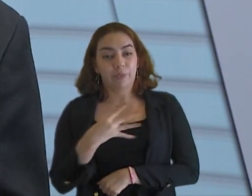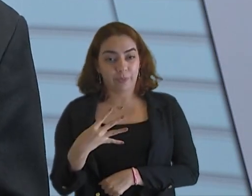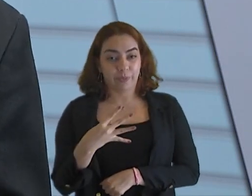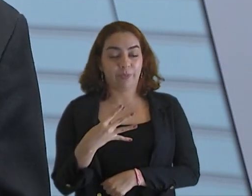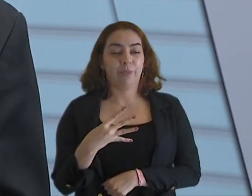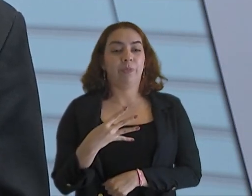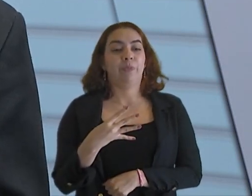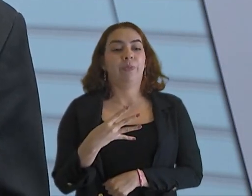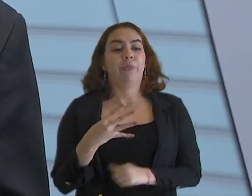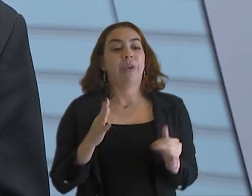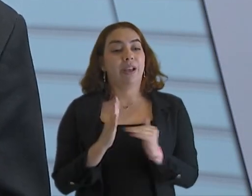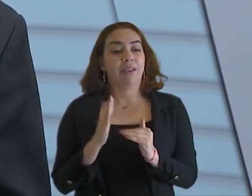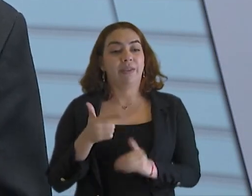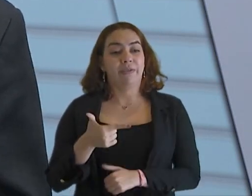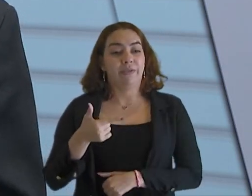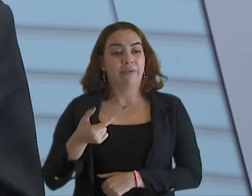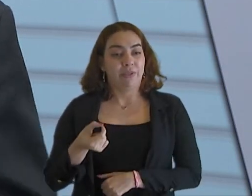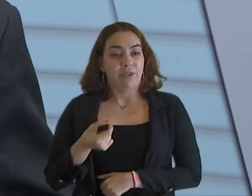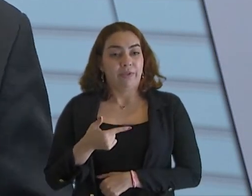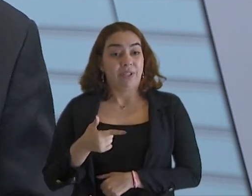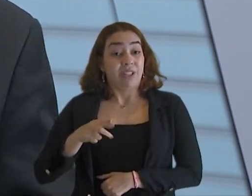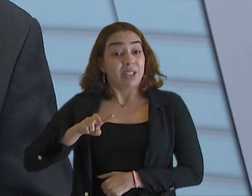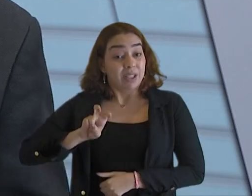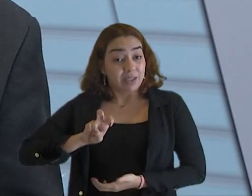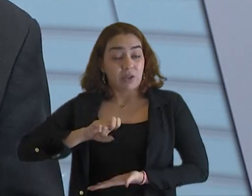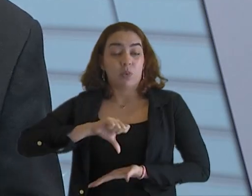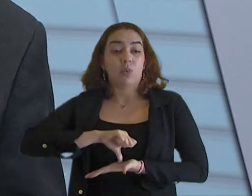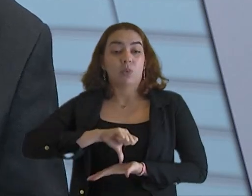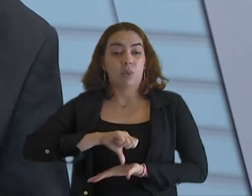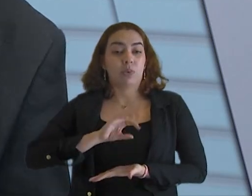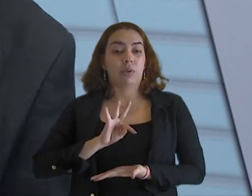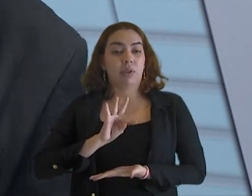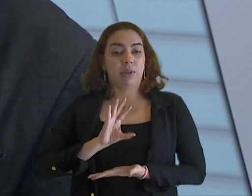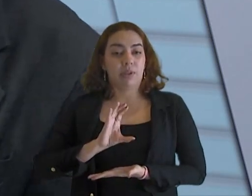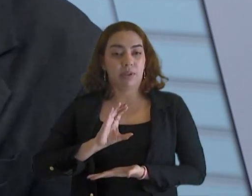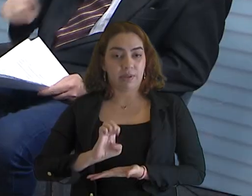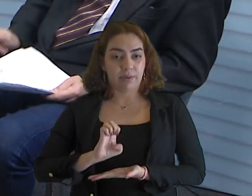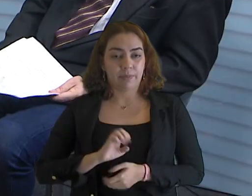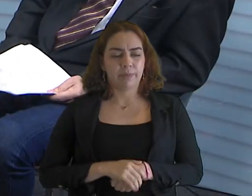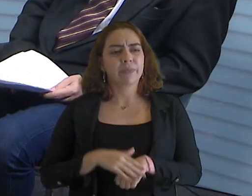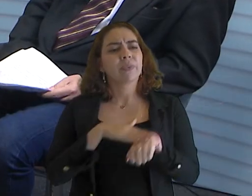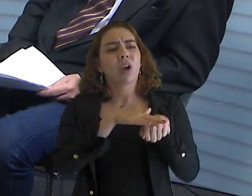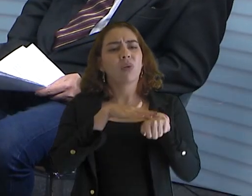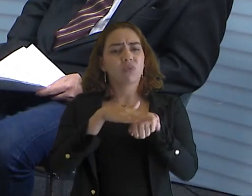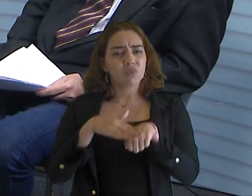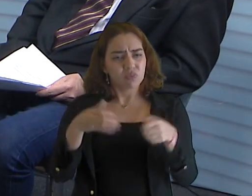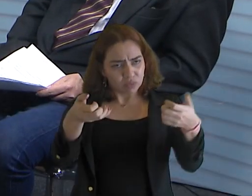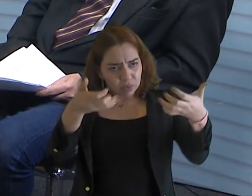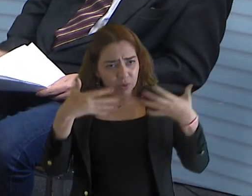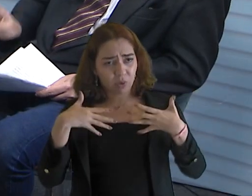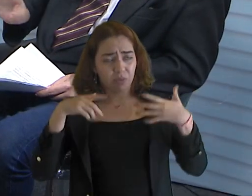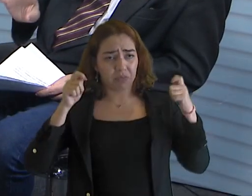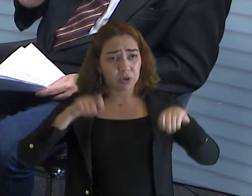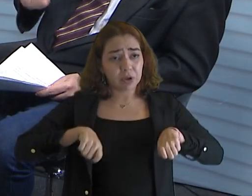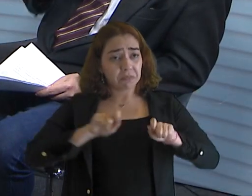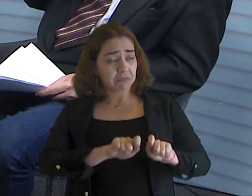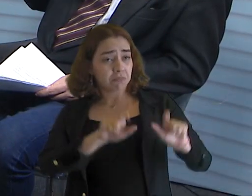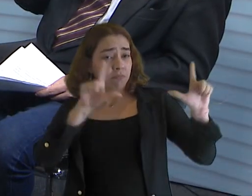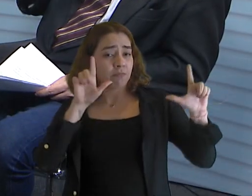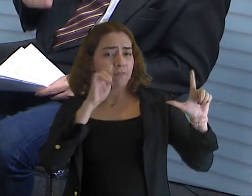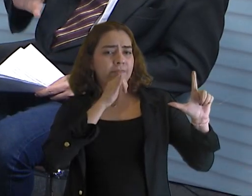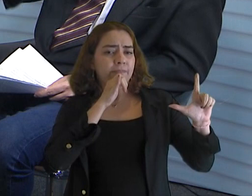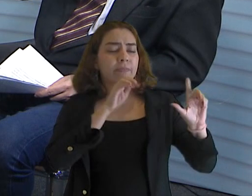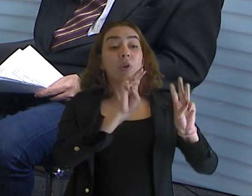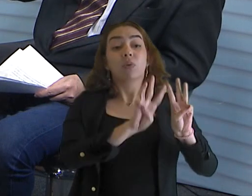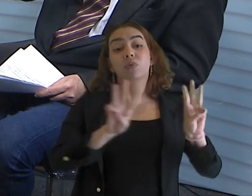do TCE. Doutor Holden, isso tudo que ele está conversando aqui, está disponível para o cidadão? Sim. O cidadão, tem a